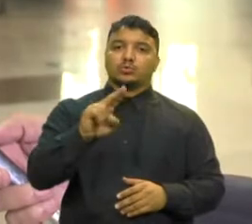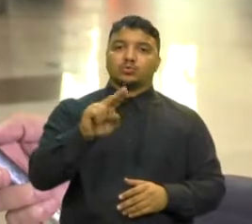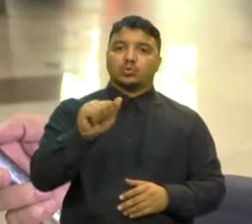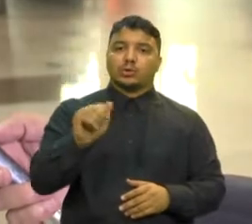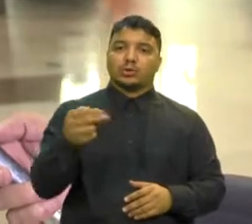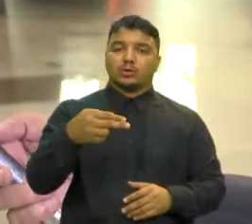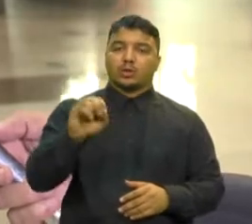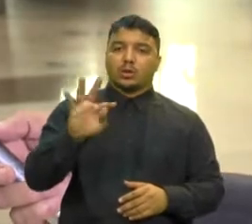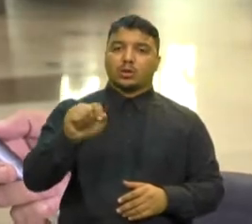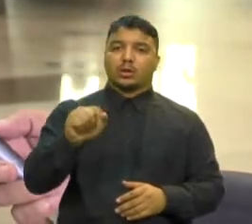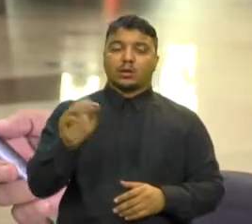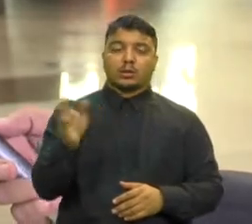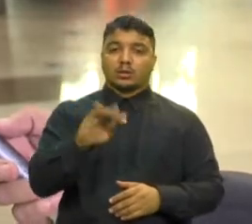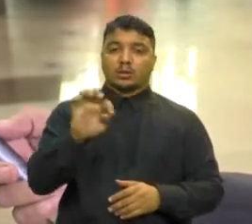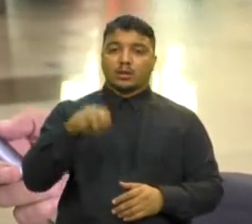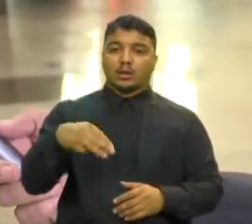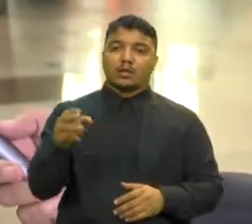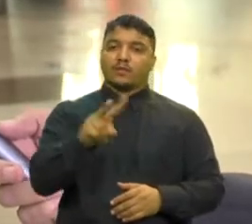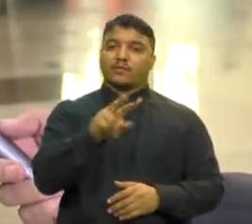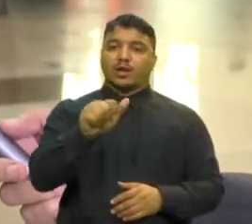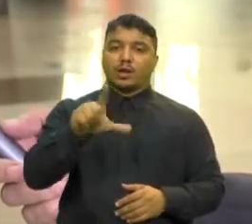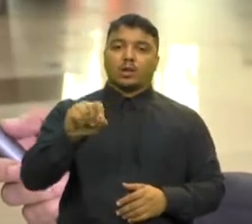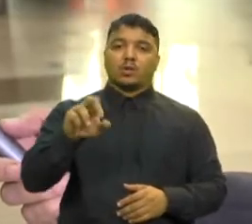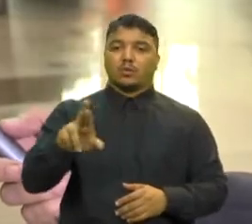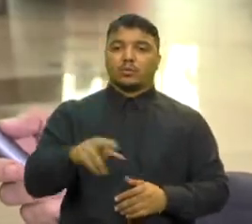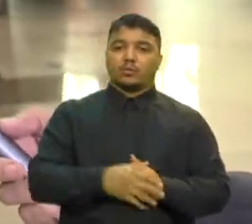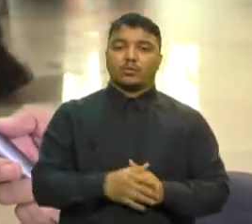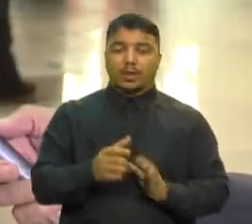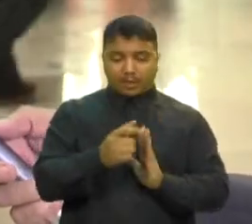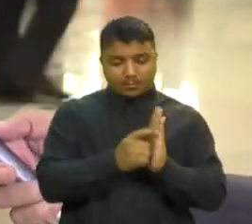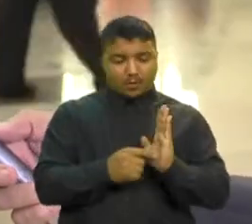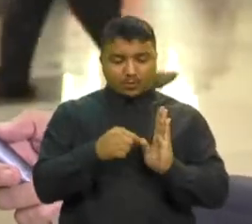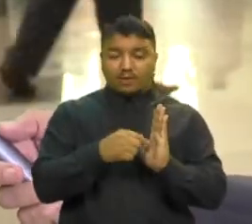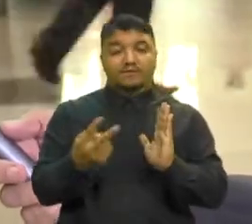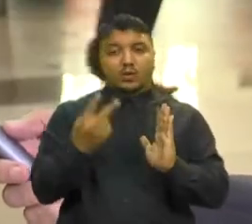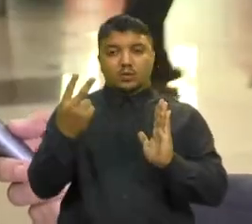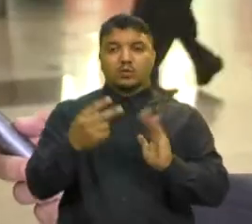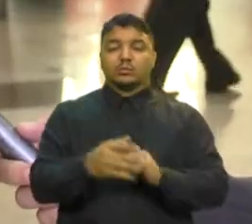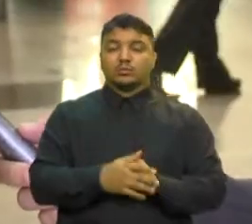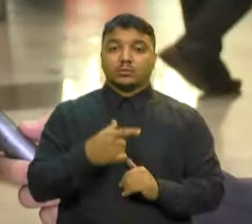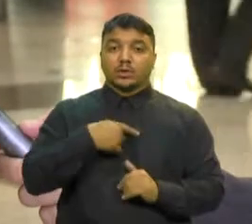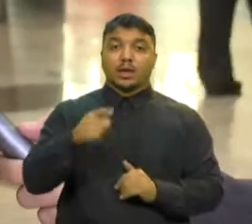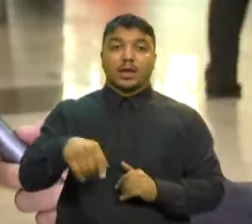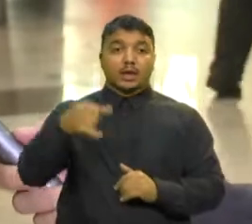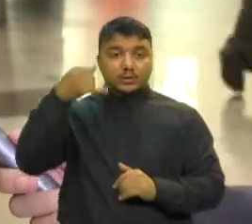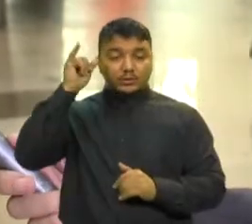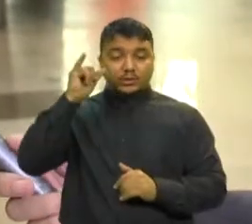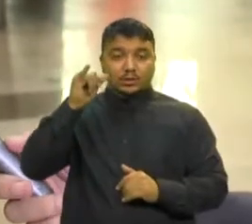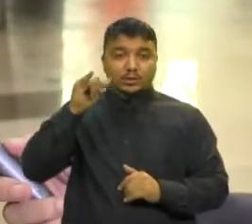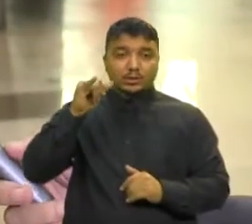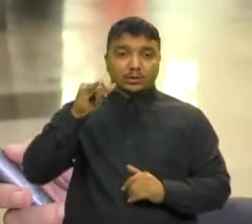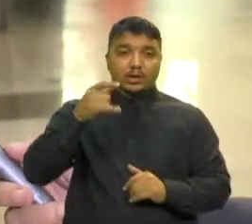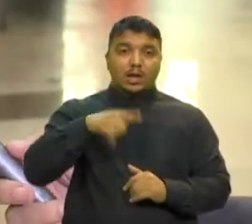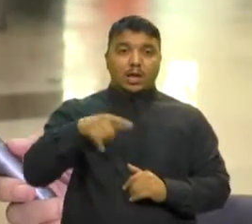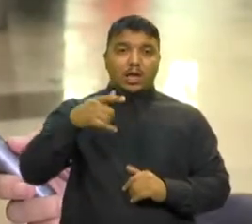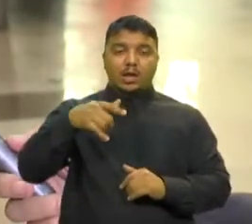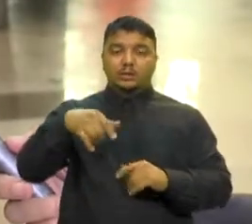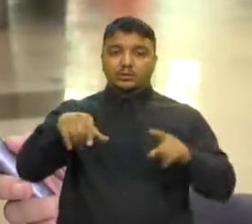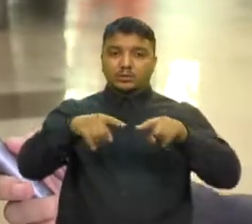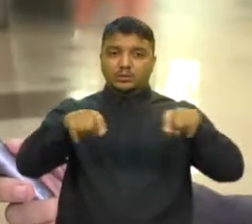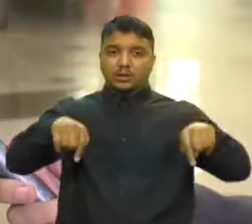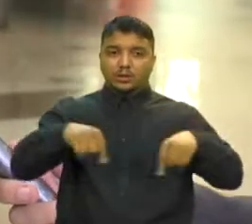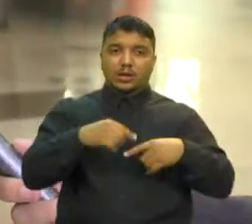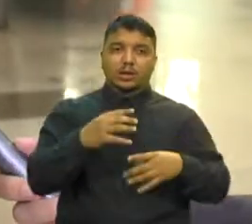programa, a iniciativa do governo do estado O programa é gerido pela Secretaria da Fazenda Nós temos 475